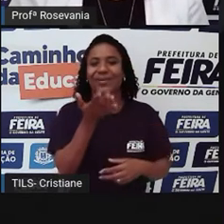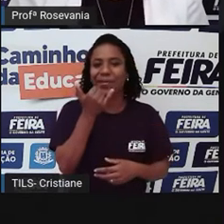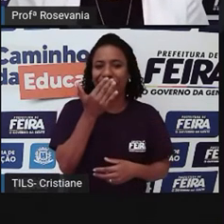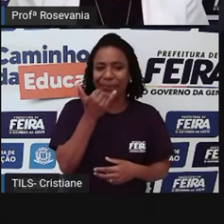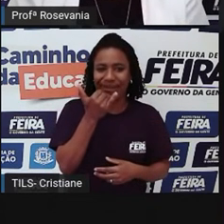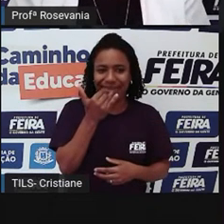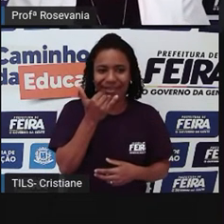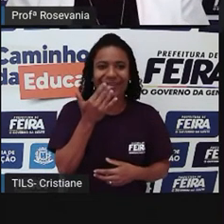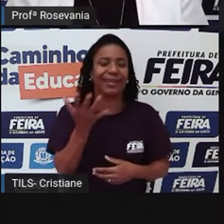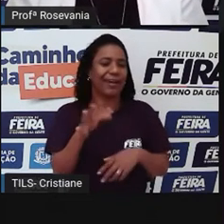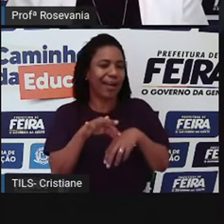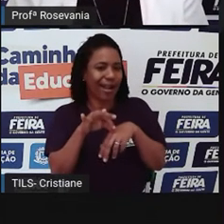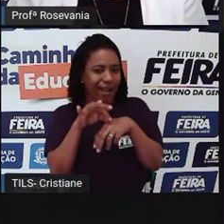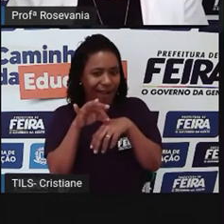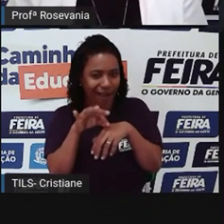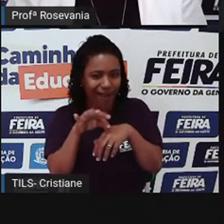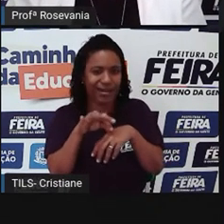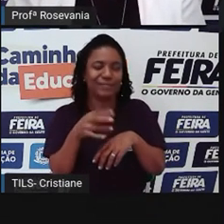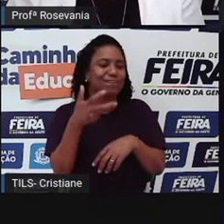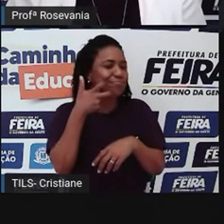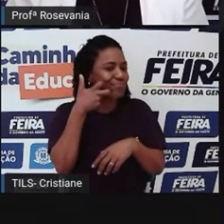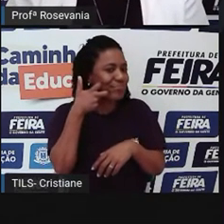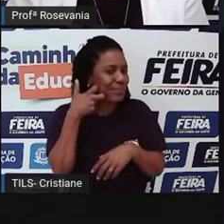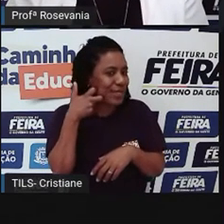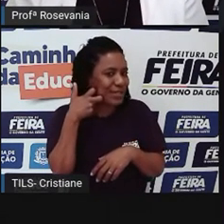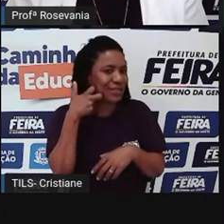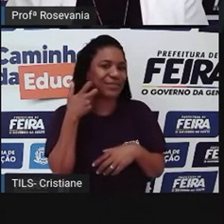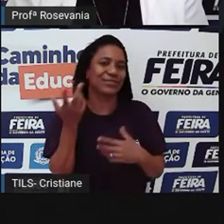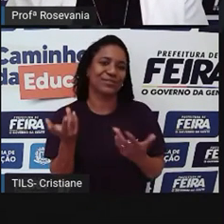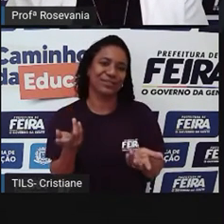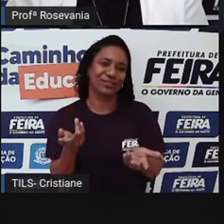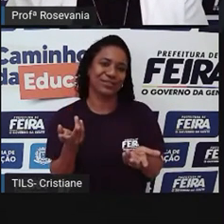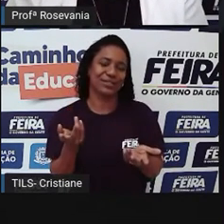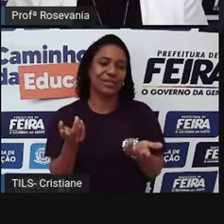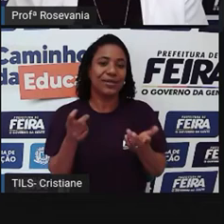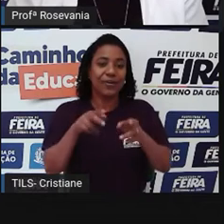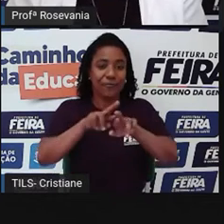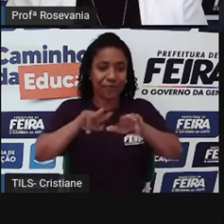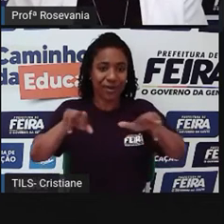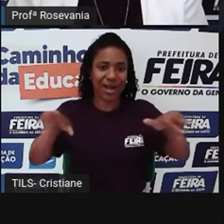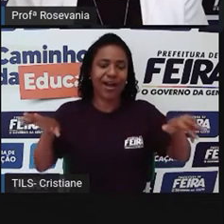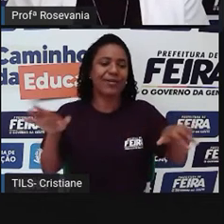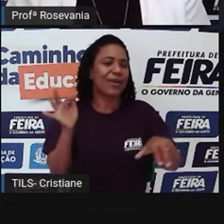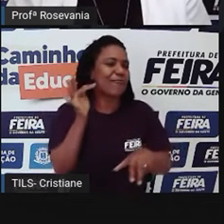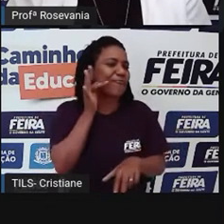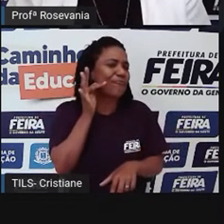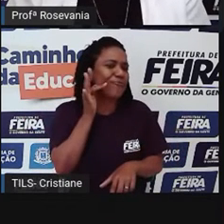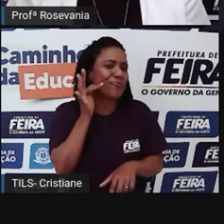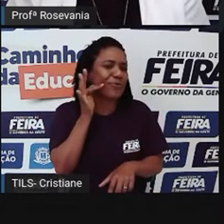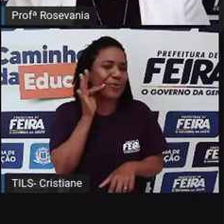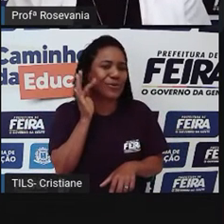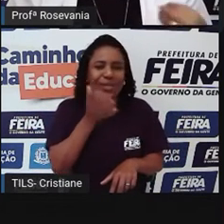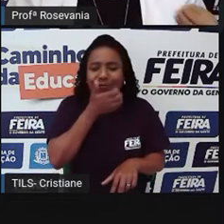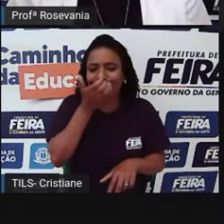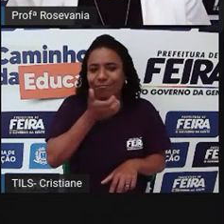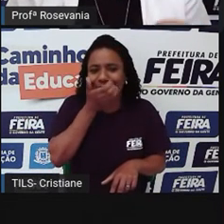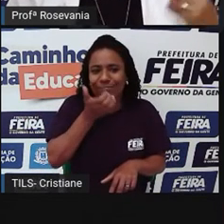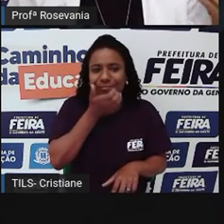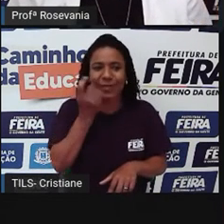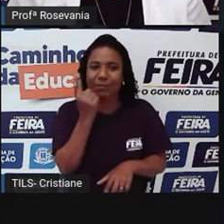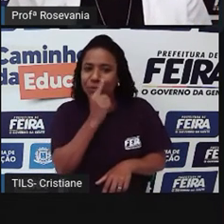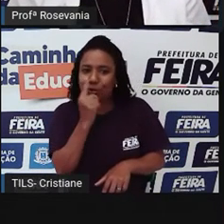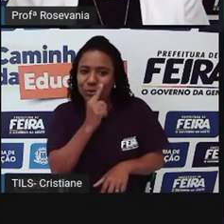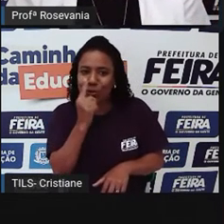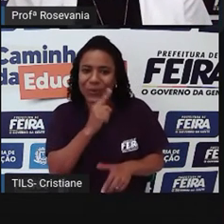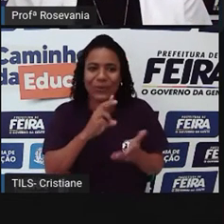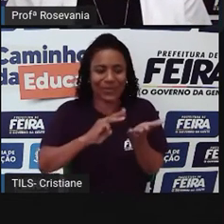também carnes, peixes, além dessas frutinhas fresquinhas vende essa parte de biscoitos,